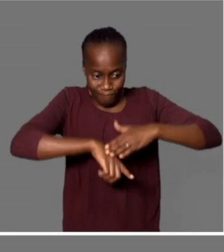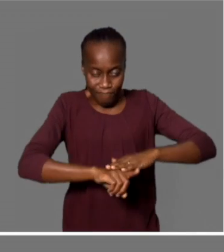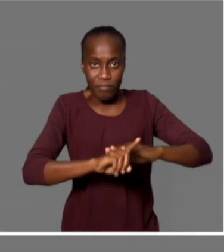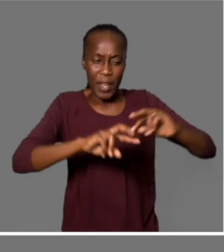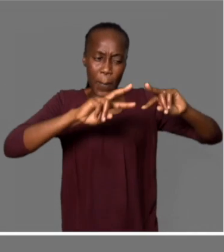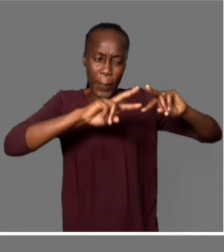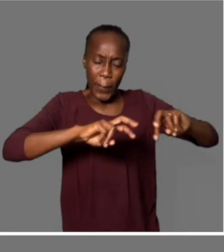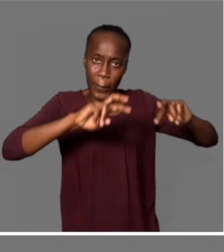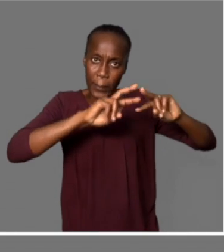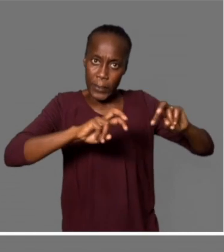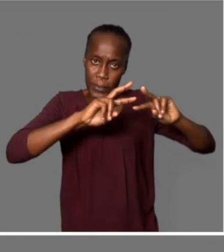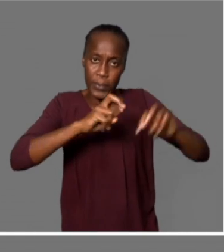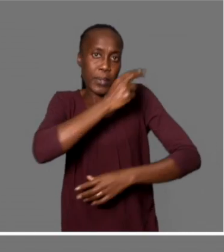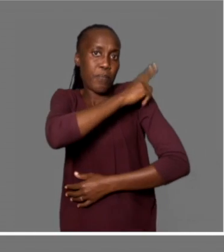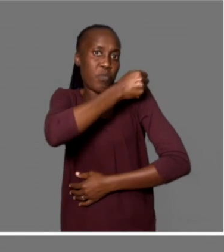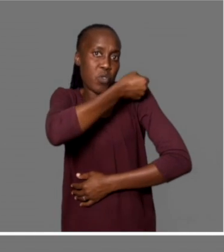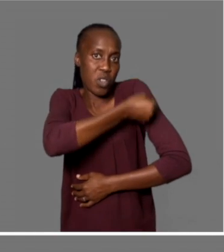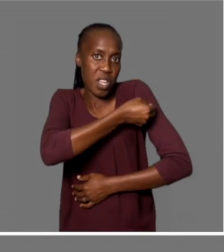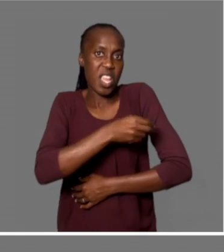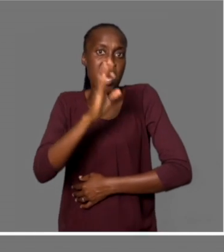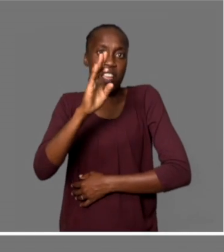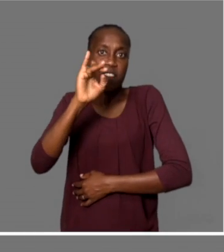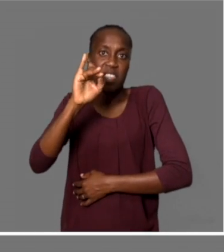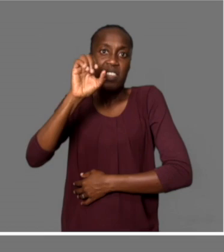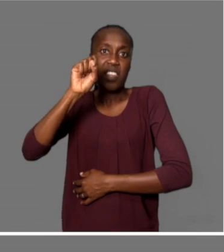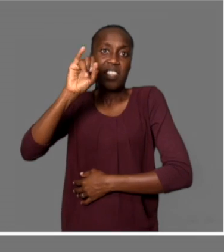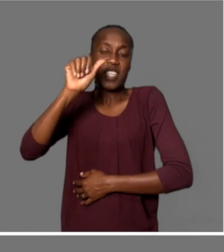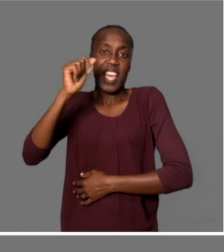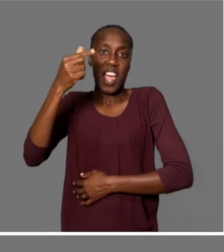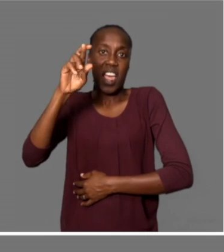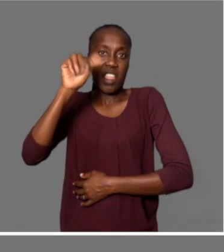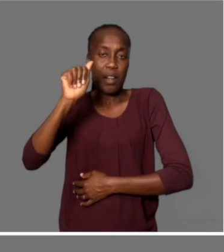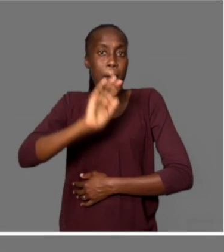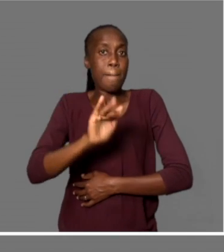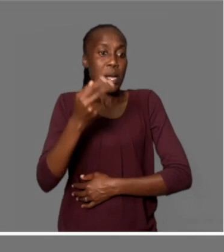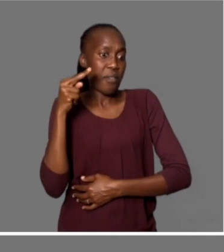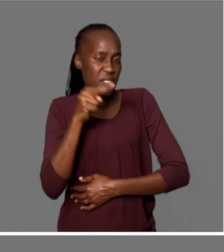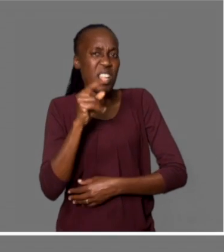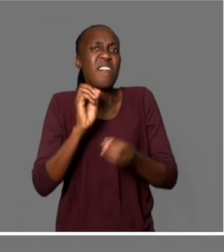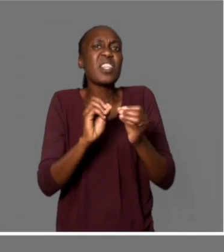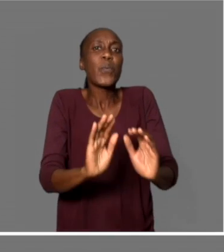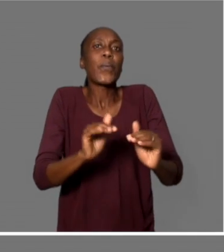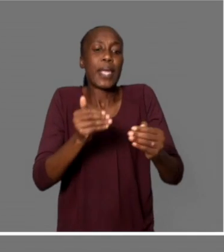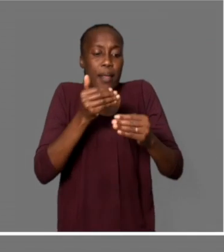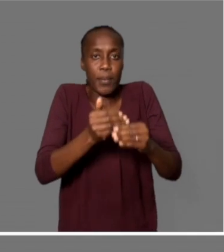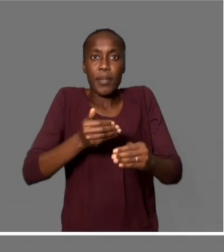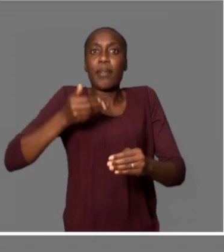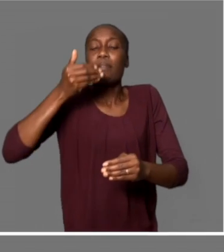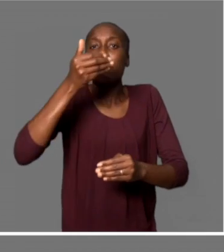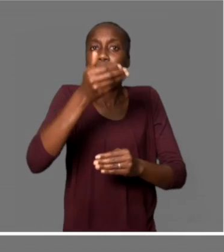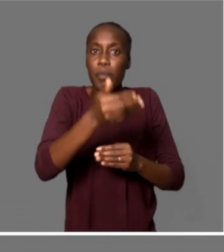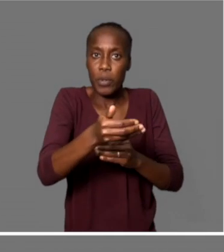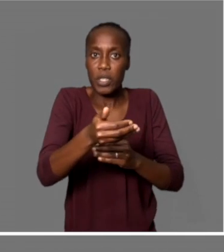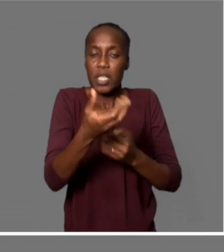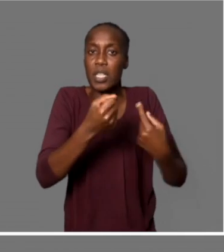Então, a consulta com o fisiatra, vamos ver qual seria a abordagem. Mas, no momento, o que podemos fazer seria melhorar